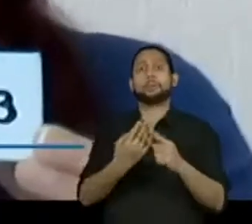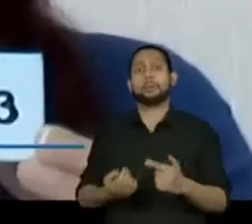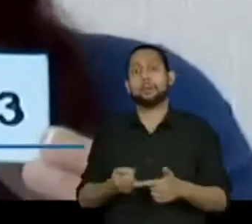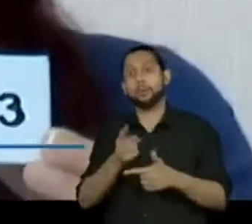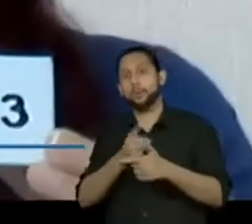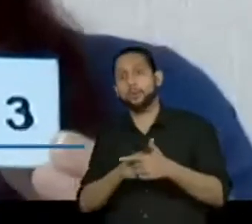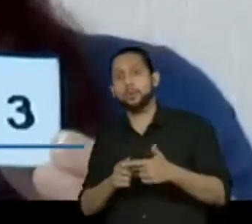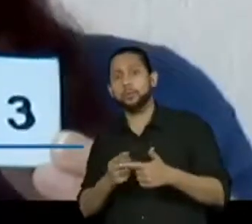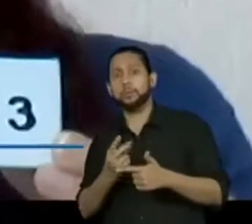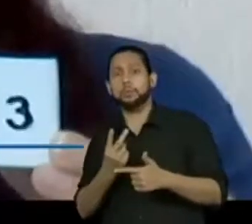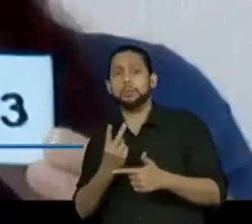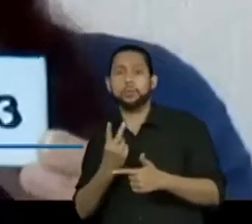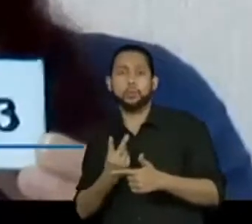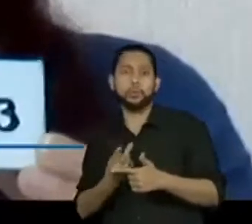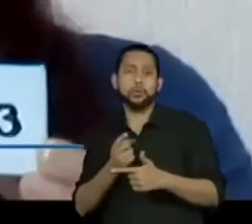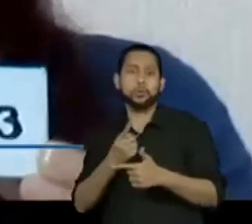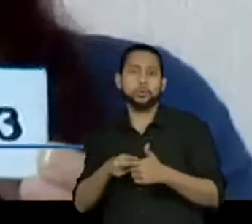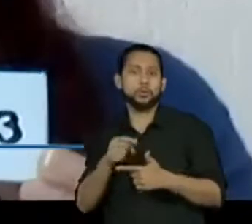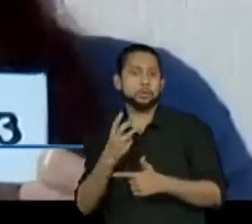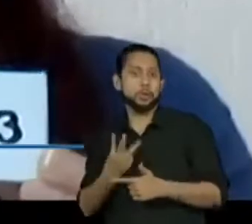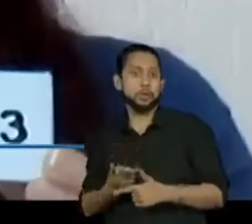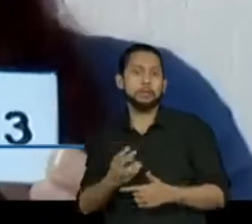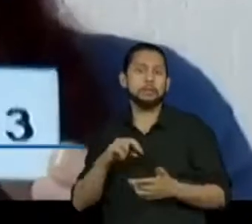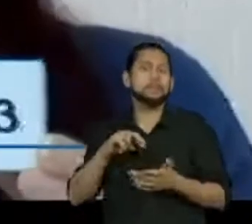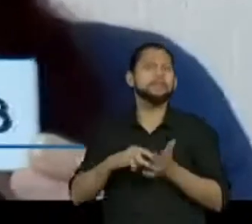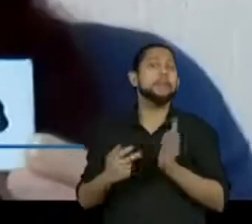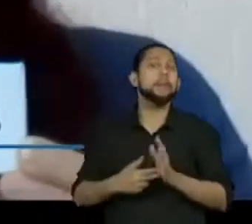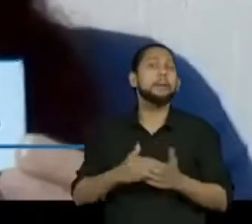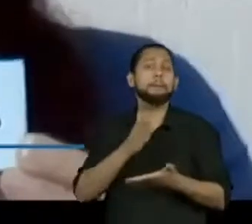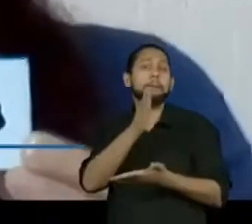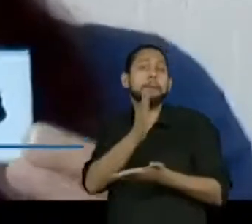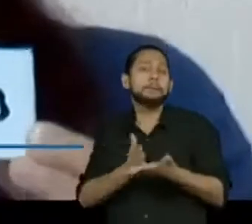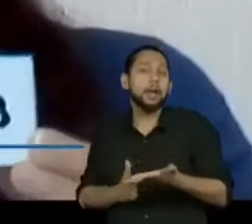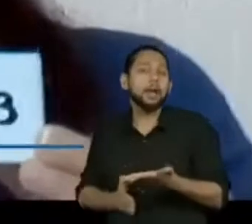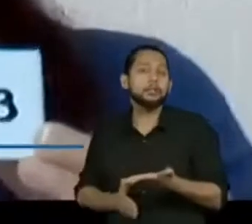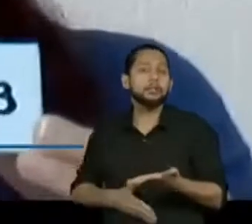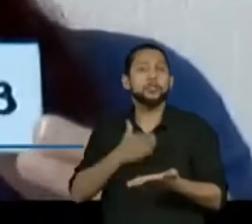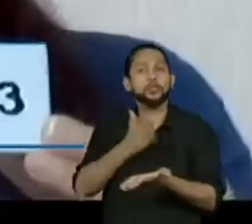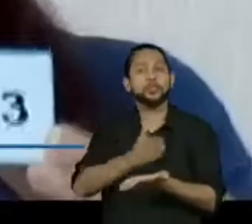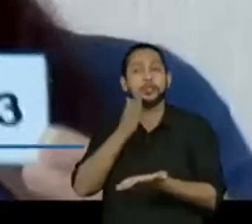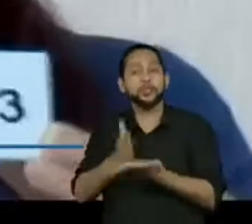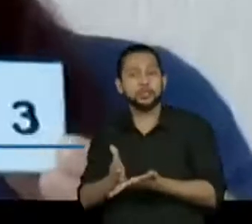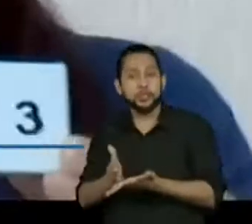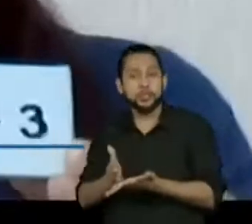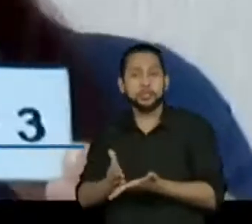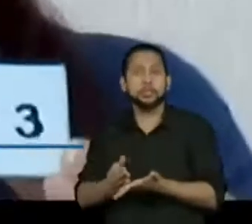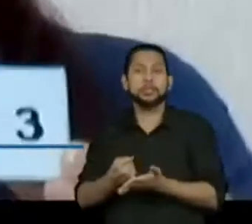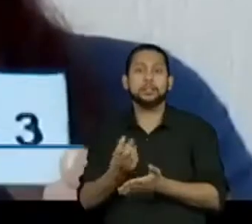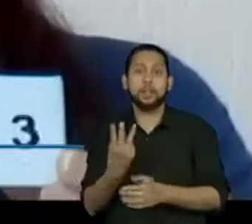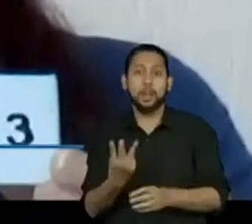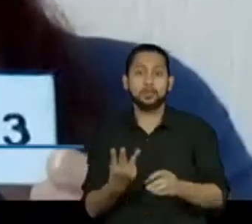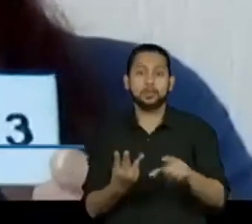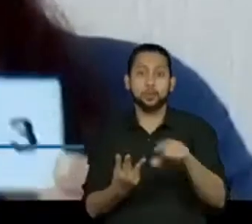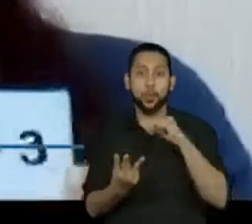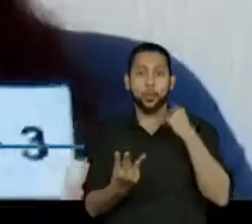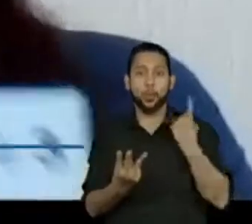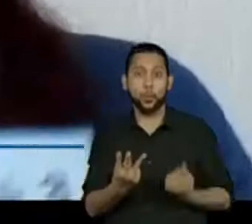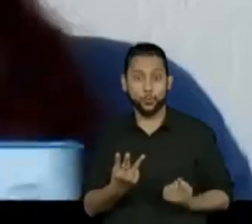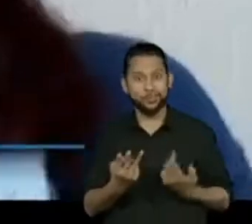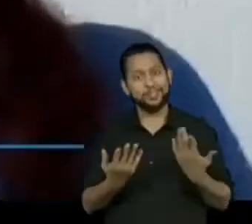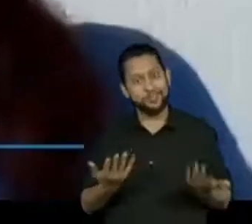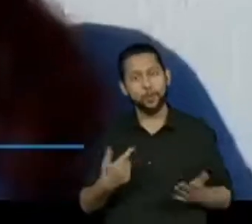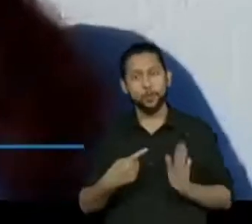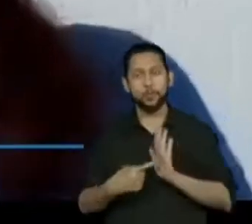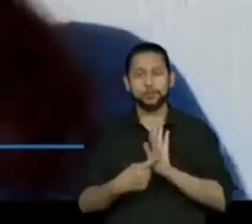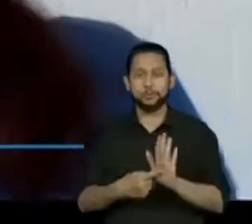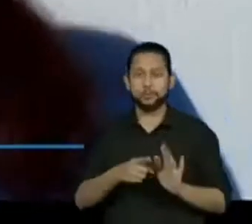ou dividir por dois, fazer a metade da receita, ou fazer a terça parte da receita, que eu